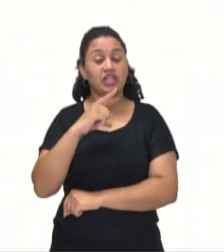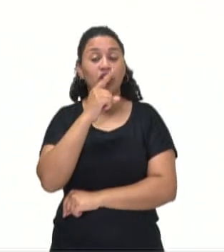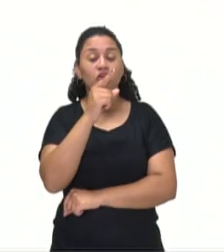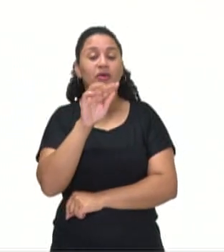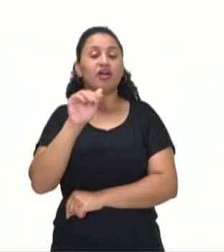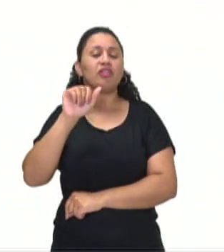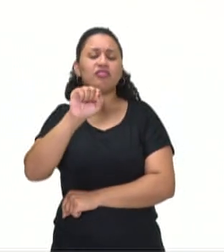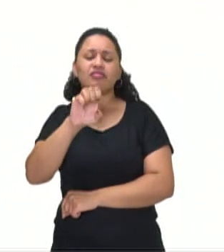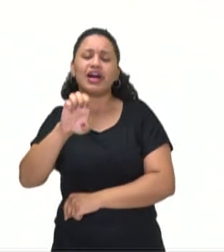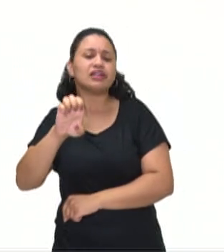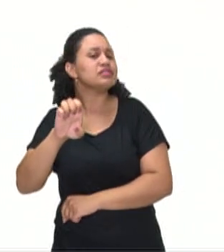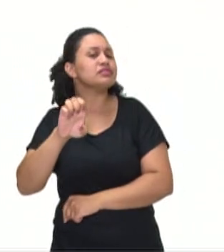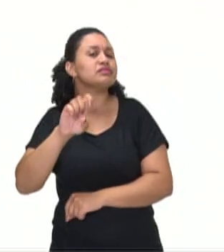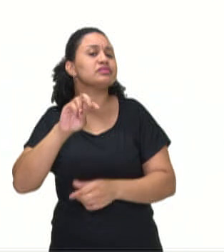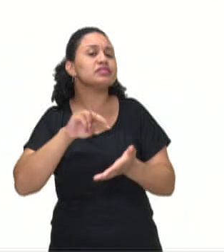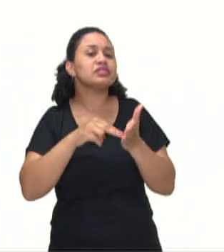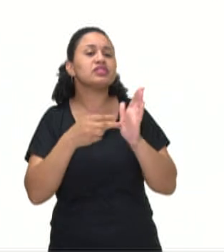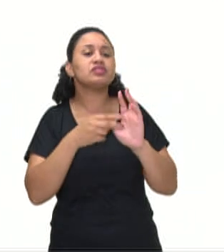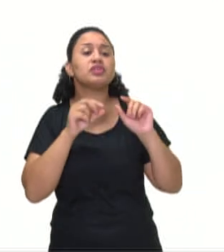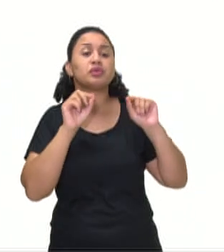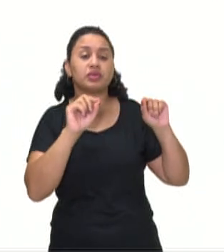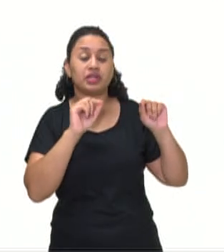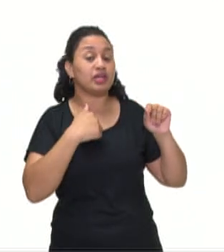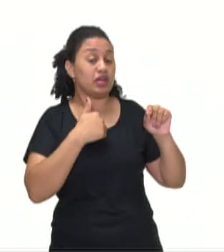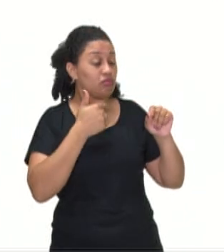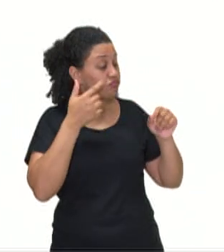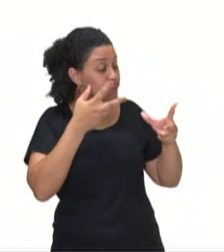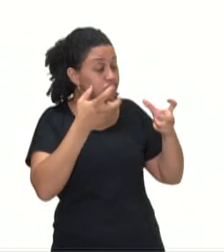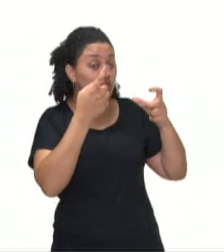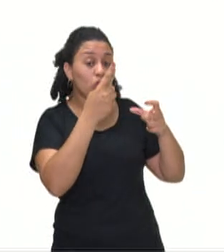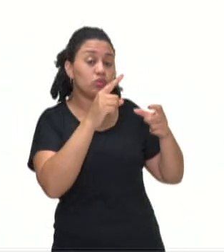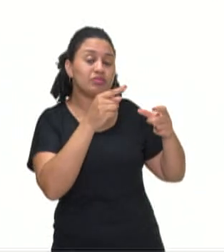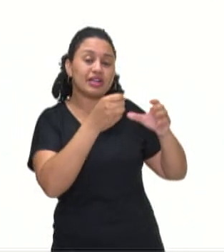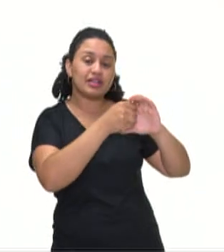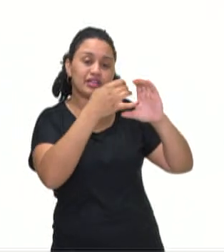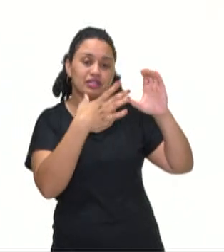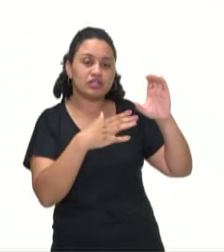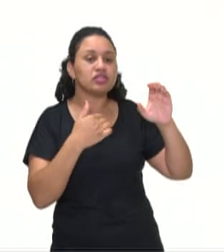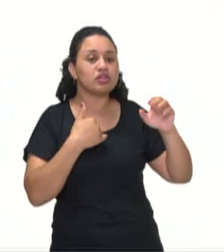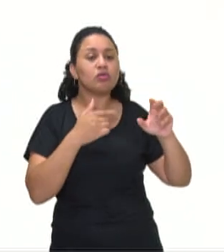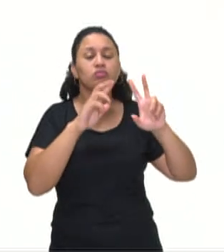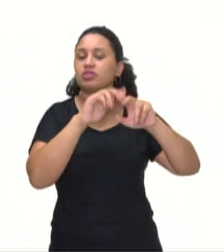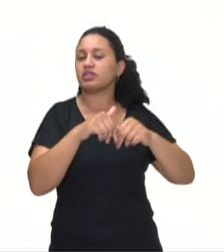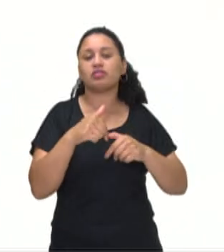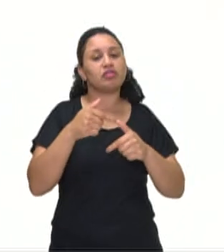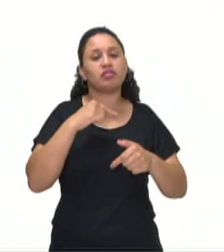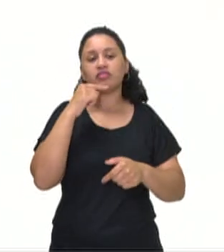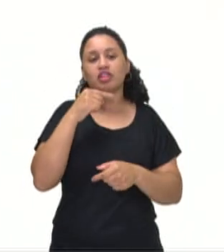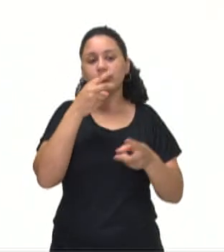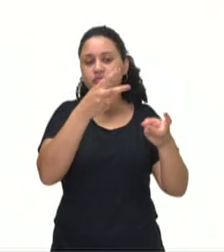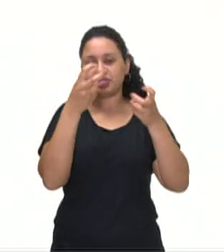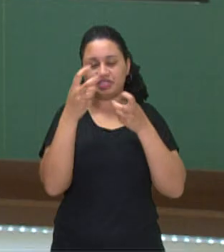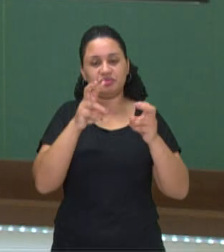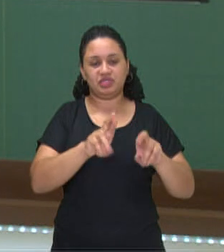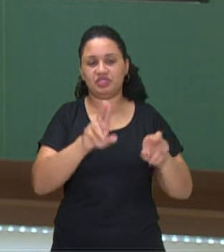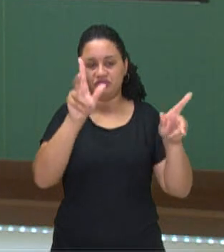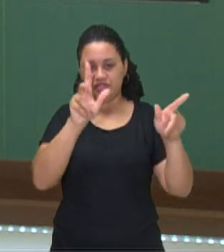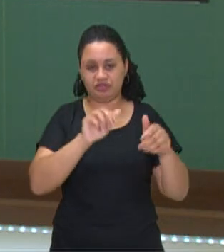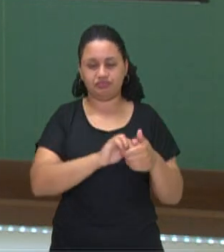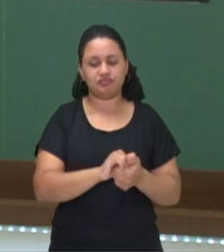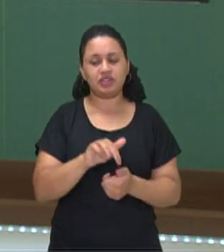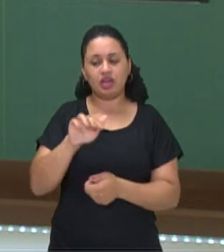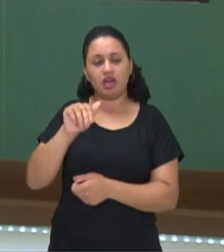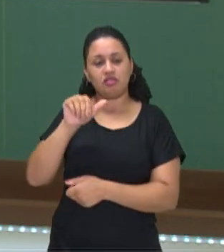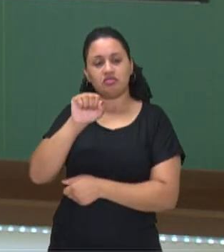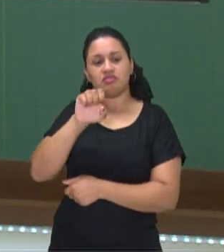fase. Por isso, não conseguimos diferenciar visualmente os materiais que compõem. Fase